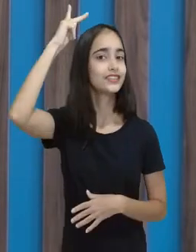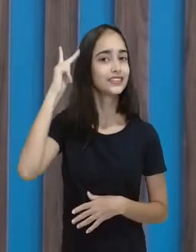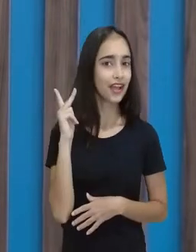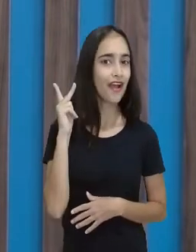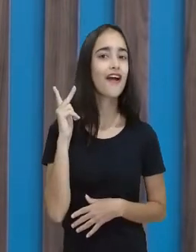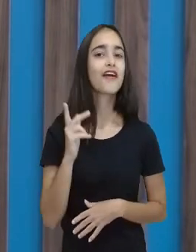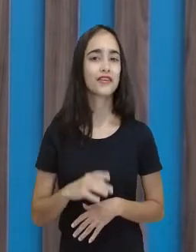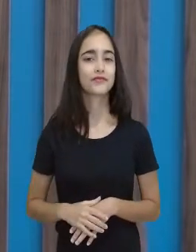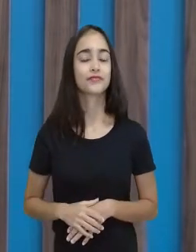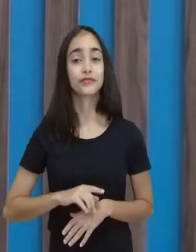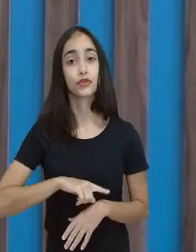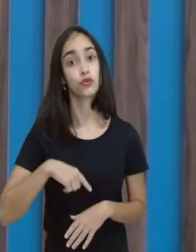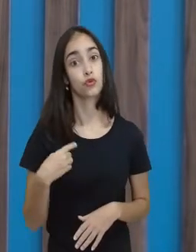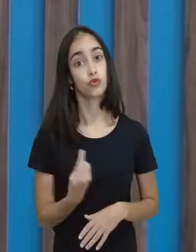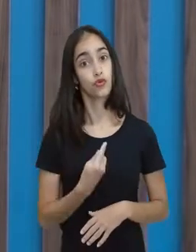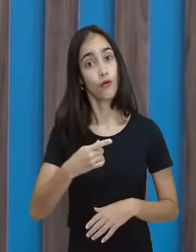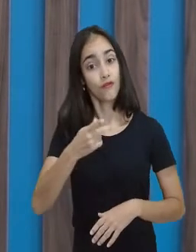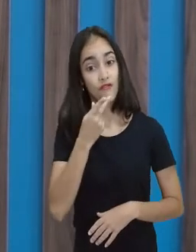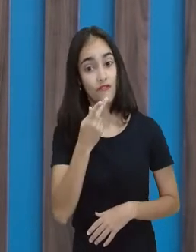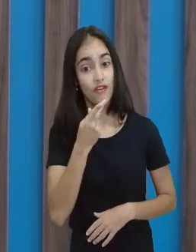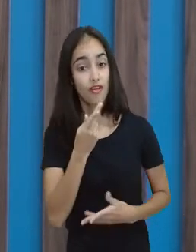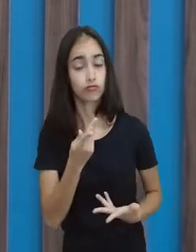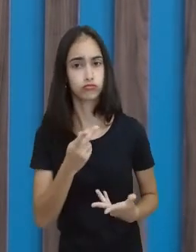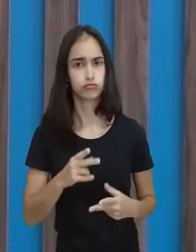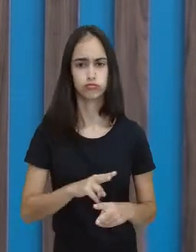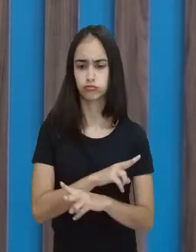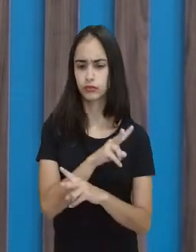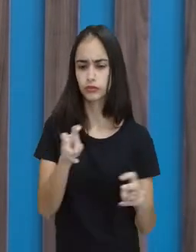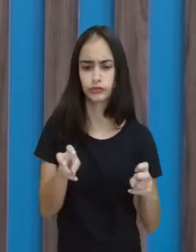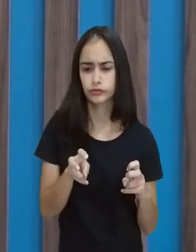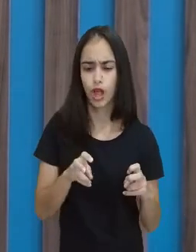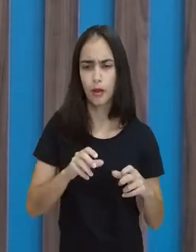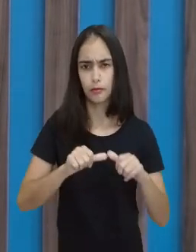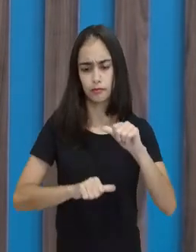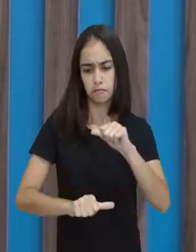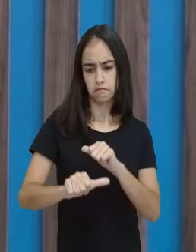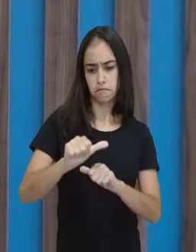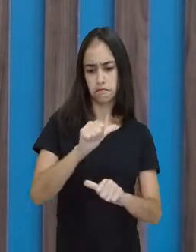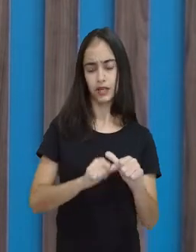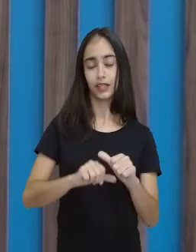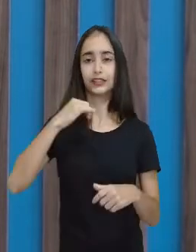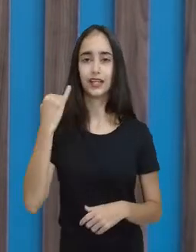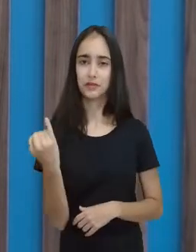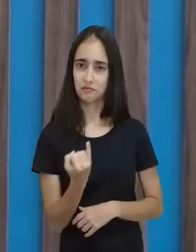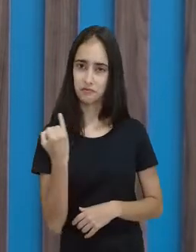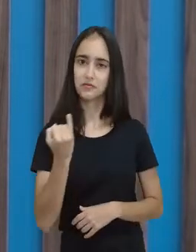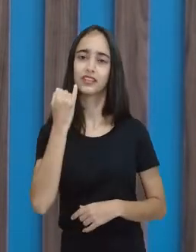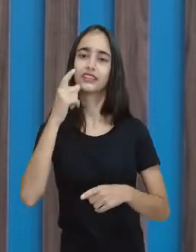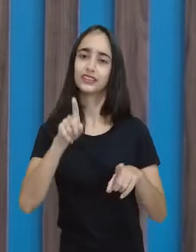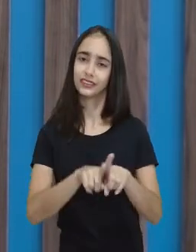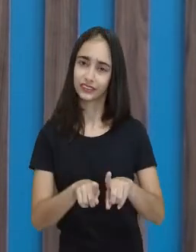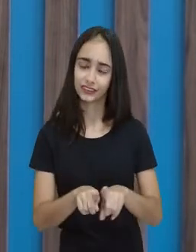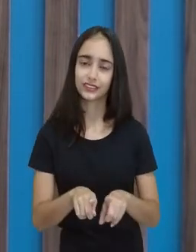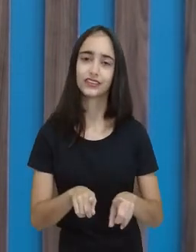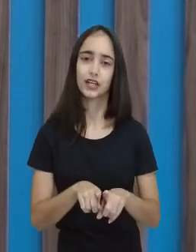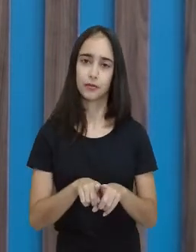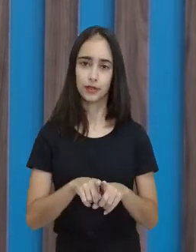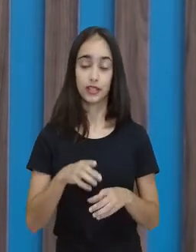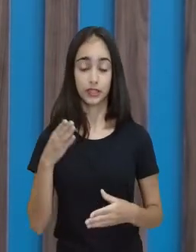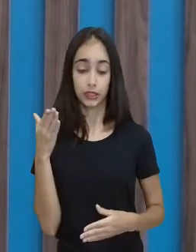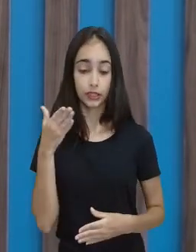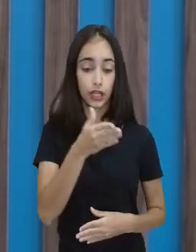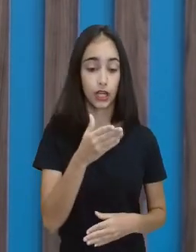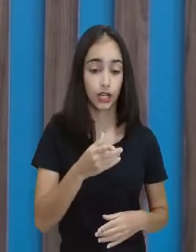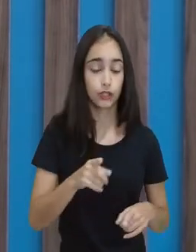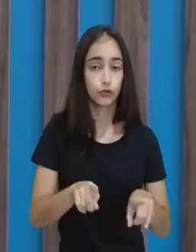aquele show mais uma vez. Dessa vez com Grandezas Inversamente, que também é tão importante quanto o Grandezas Indiretamente, que